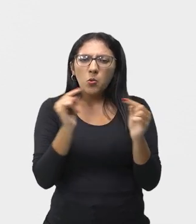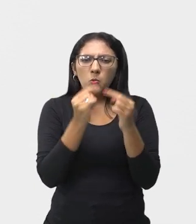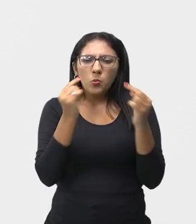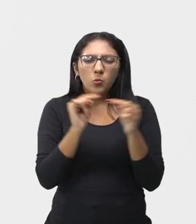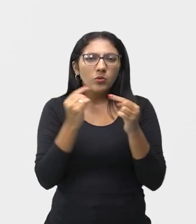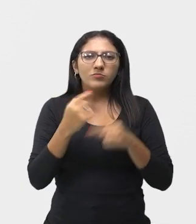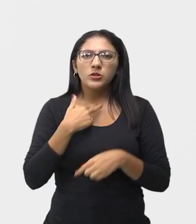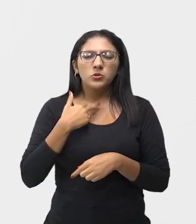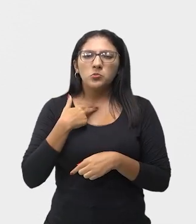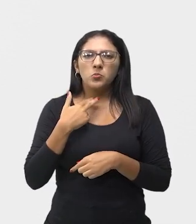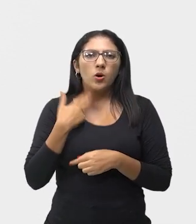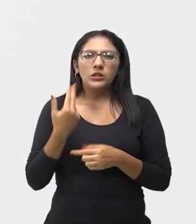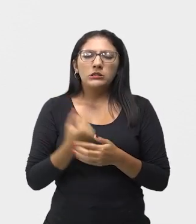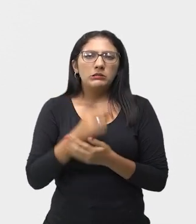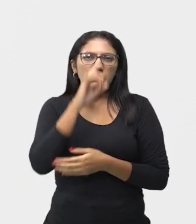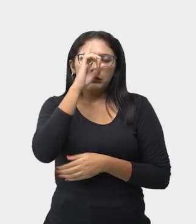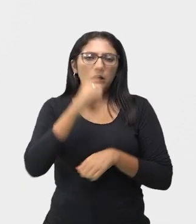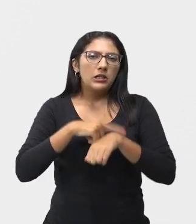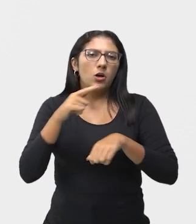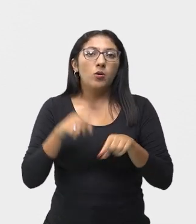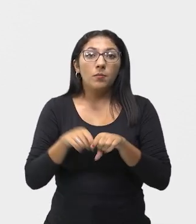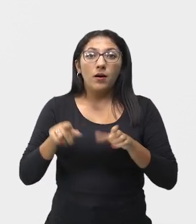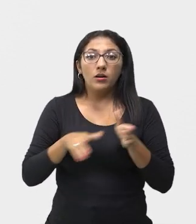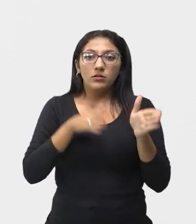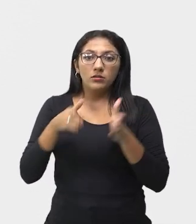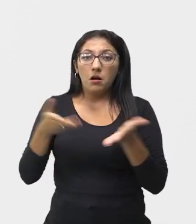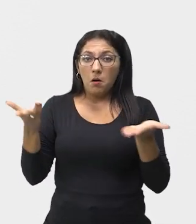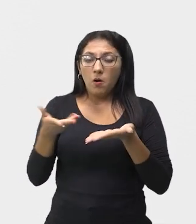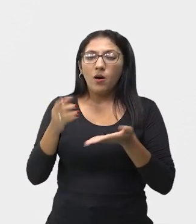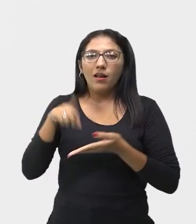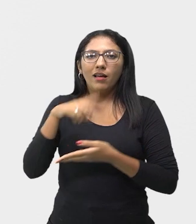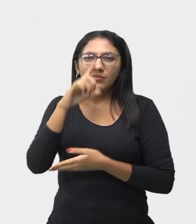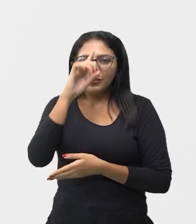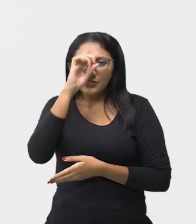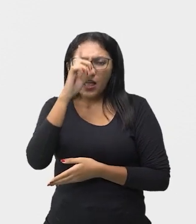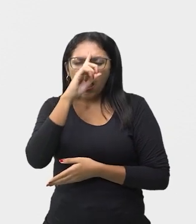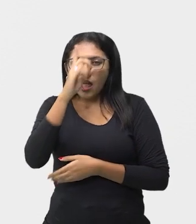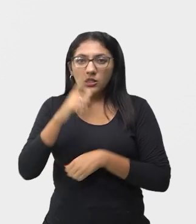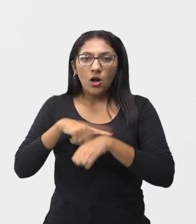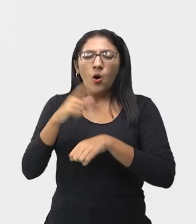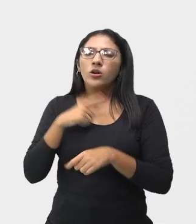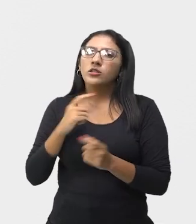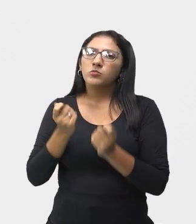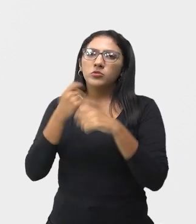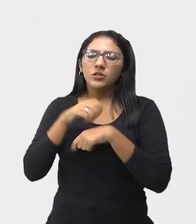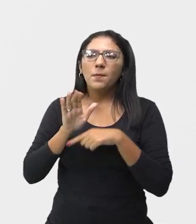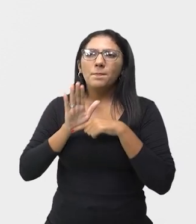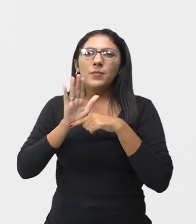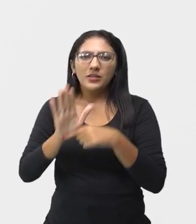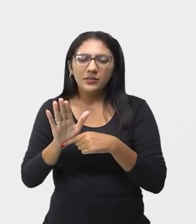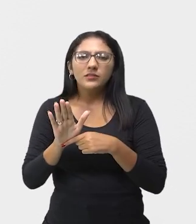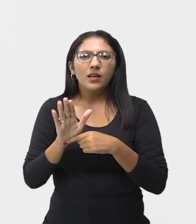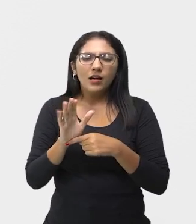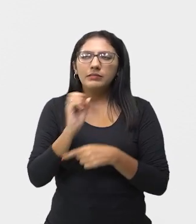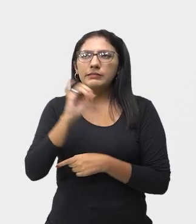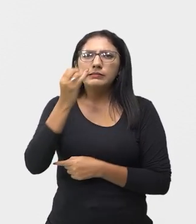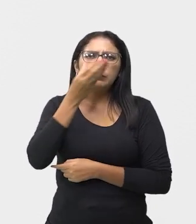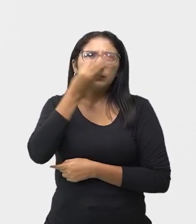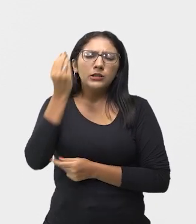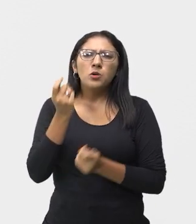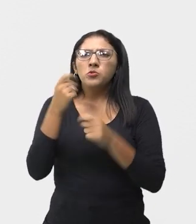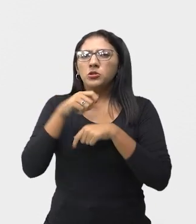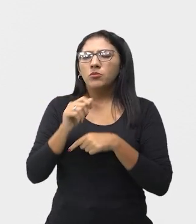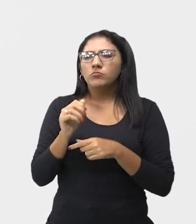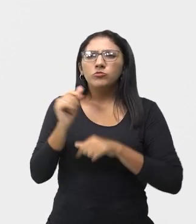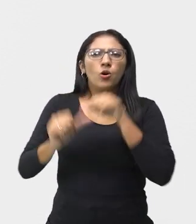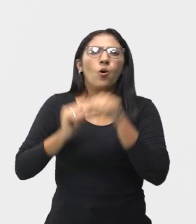Não pode sair dali. Já um improvisado, não. Ele já improvisa na hora, ele esquece alguma coisa e vai ali